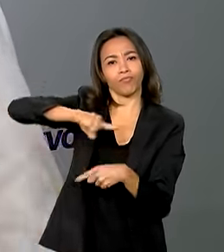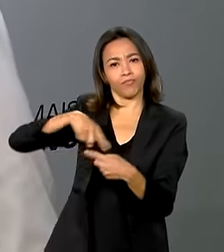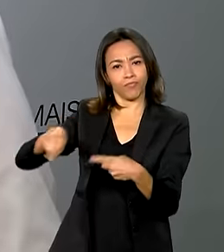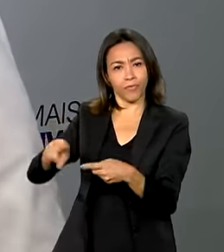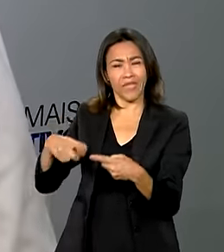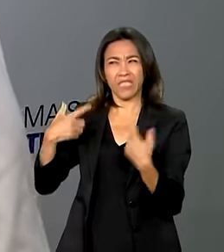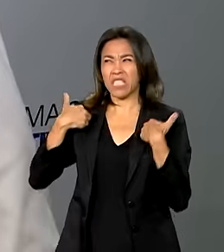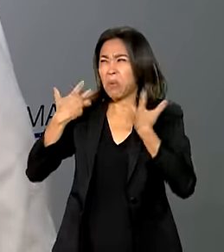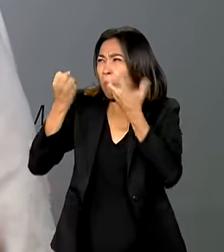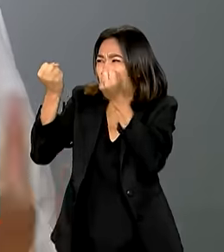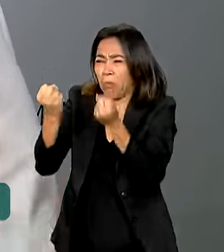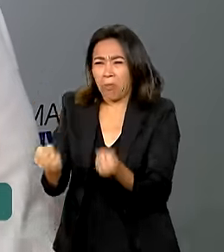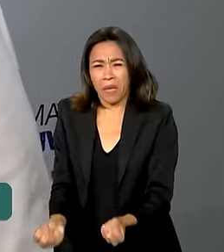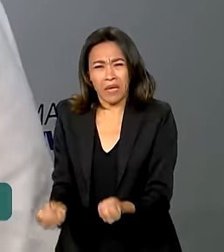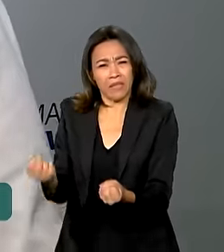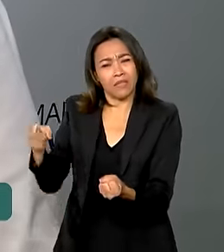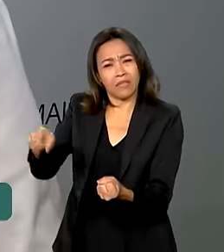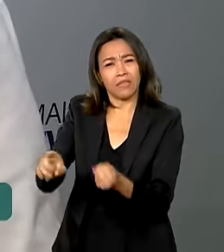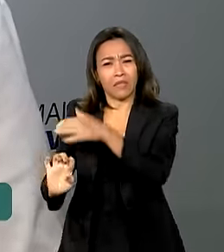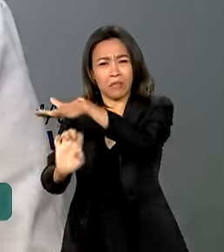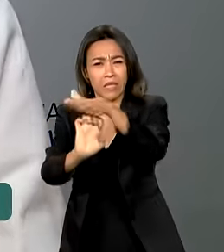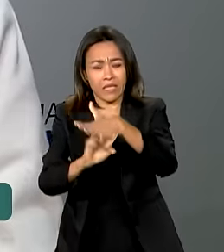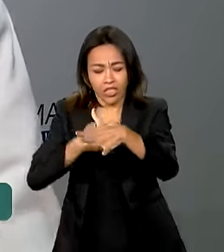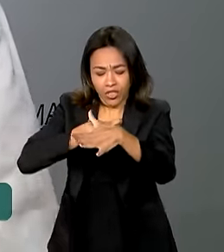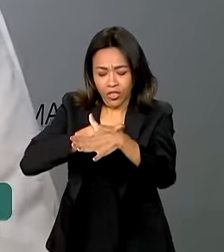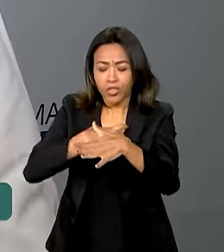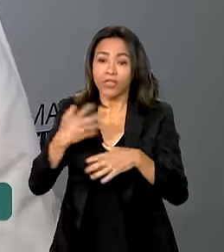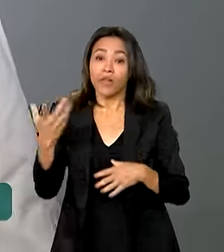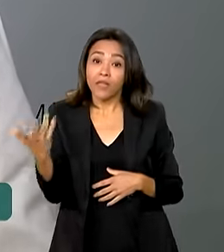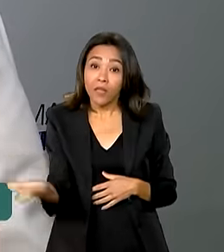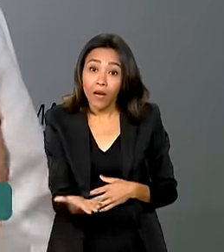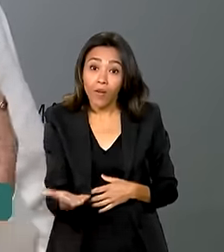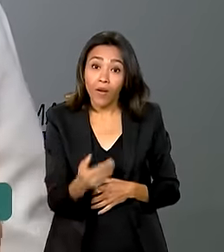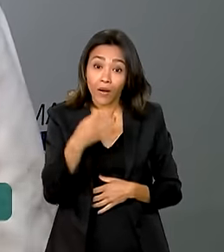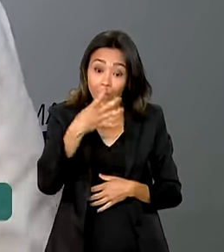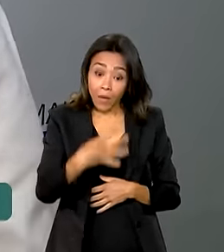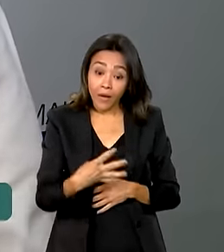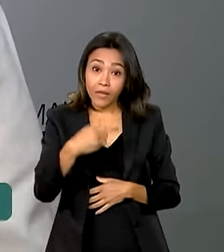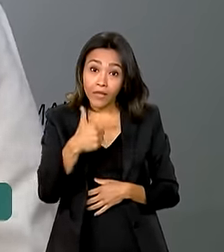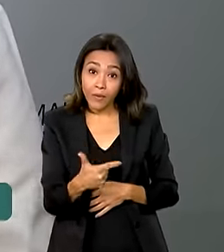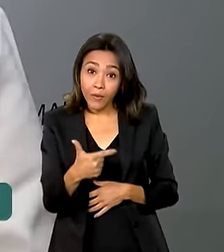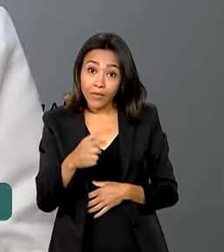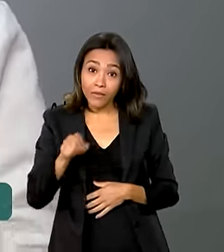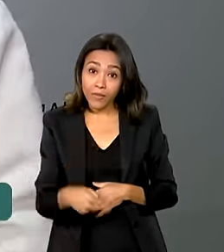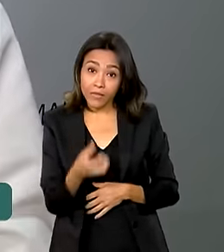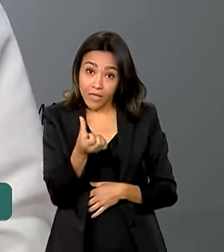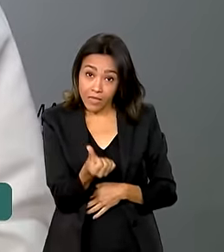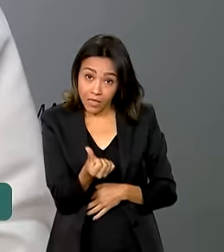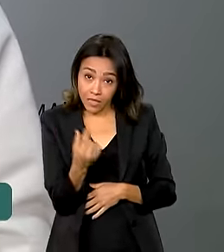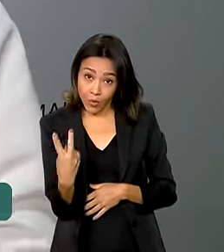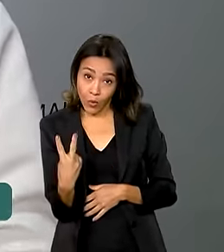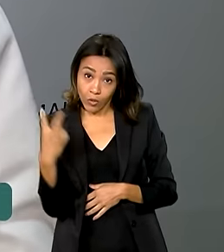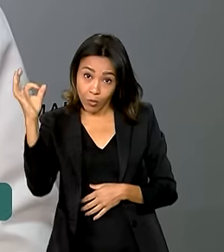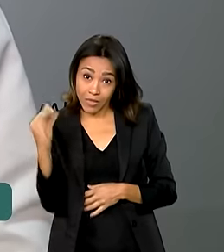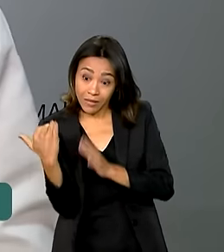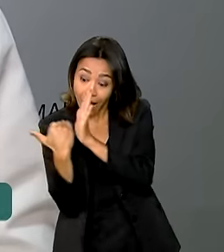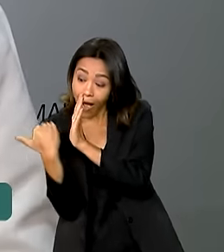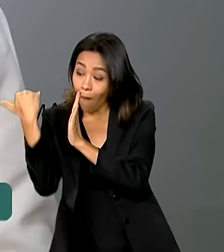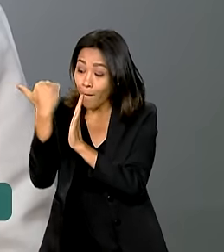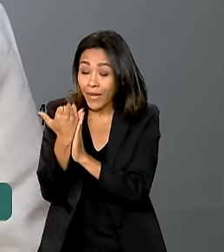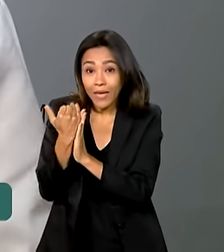daquele peso nas costas. Então, a minha redução foi 42,62% de aumento de